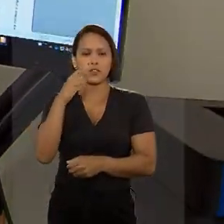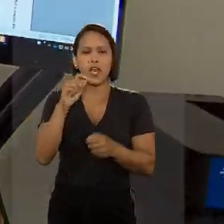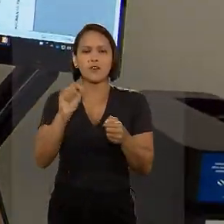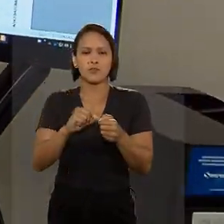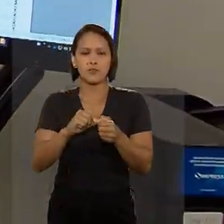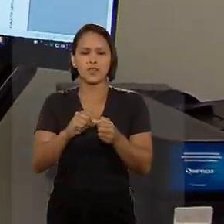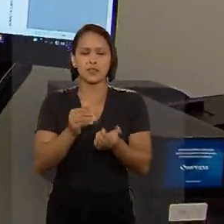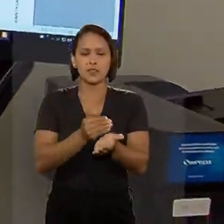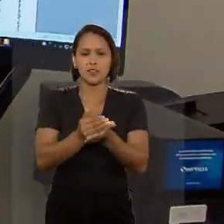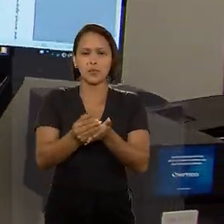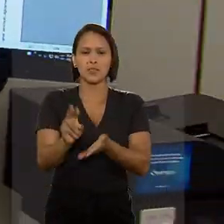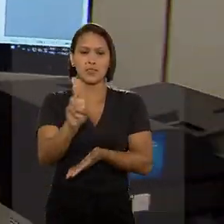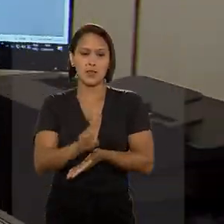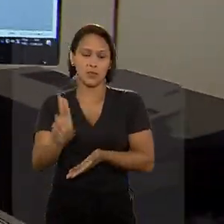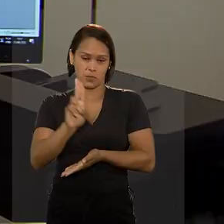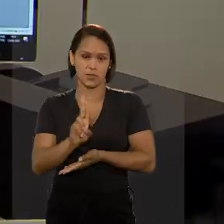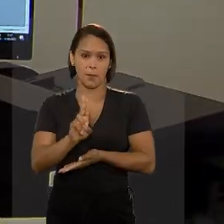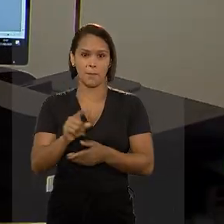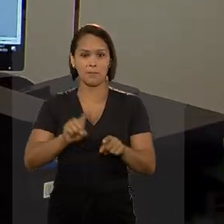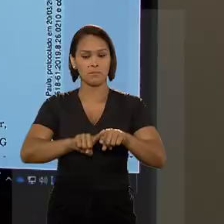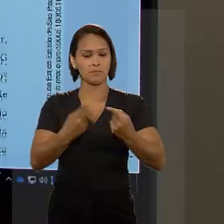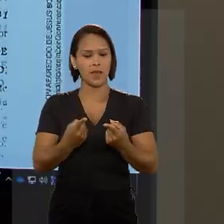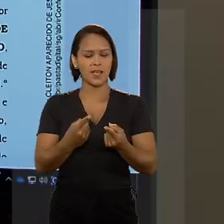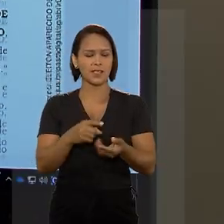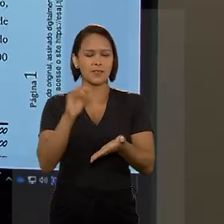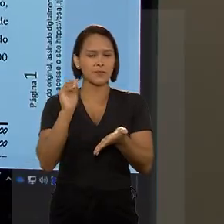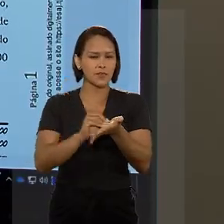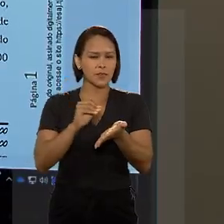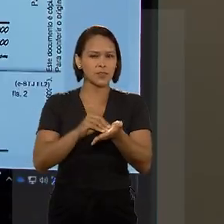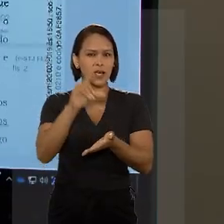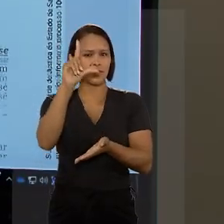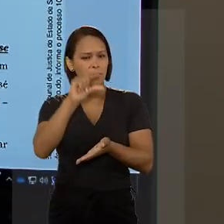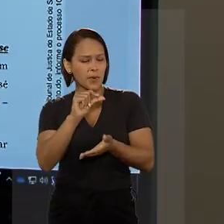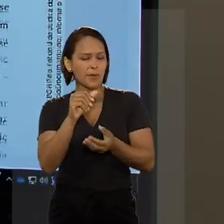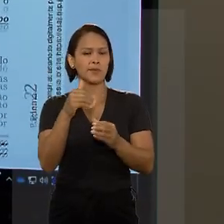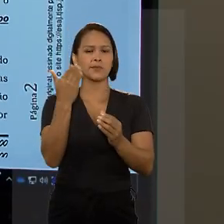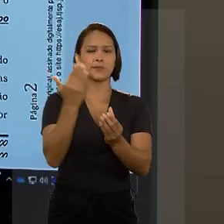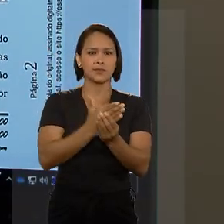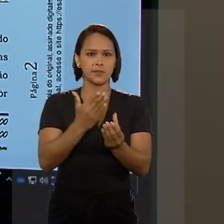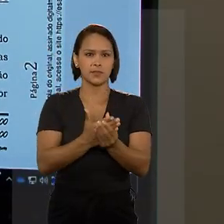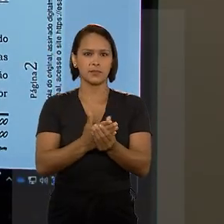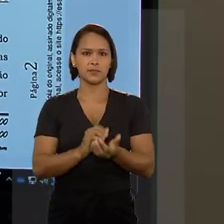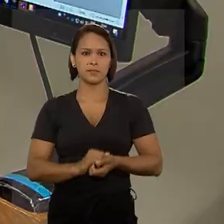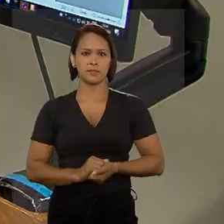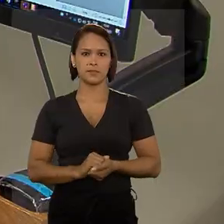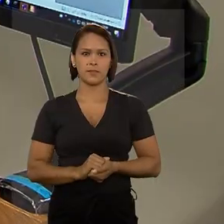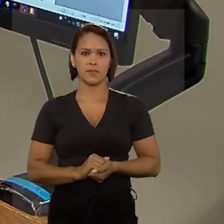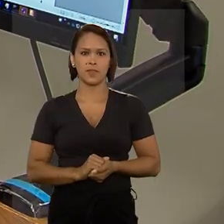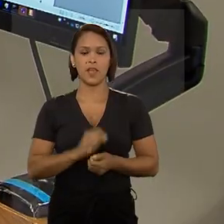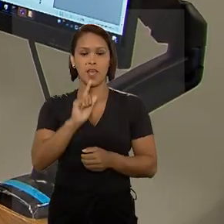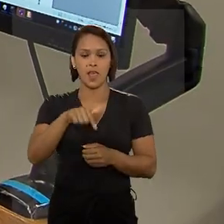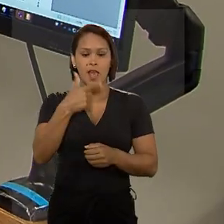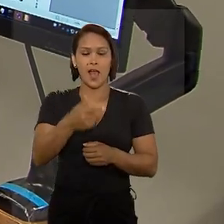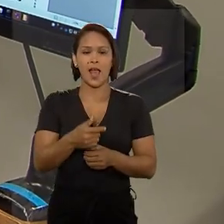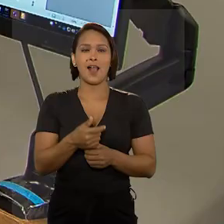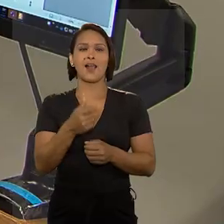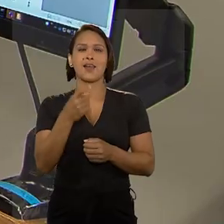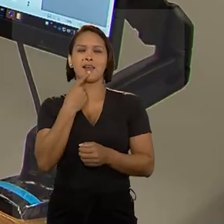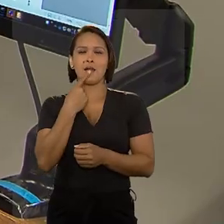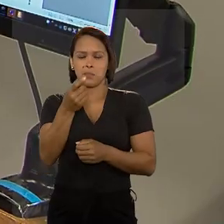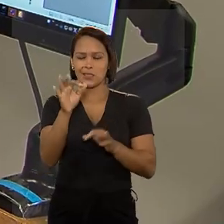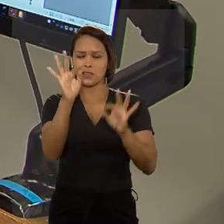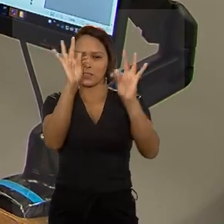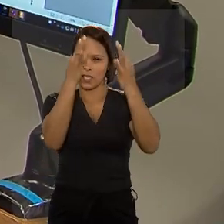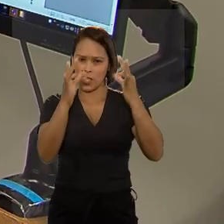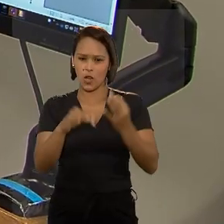oral, o tribunal começava a usar a ferramenta, mas não atendia a todos os processos. De lá pra cá, a capacidade